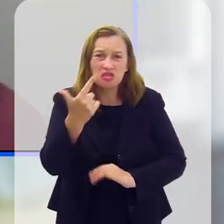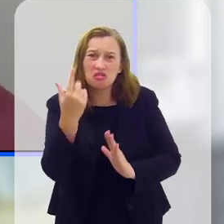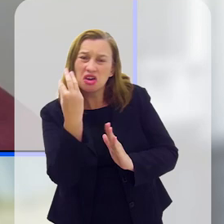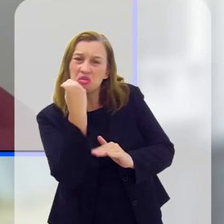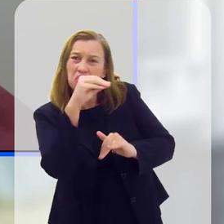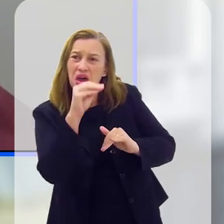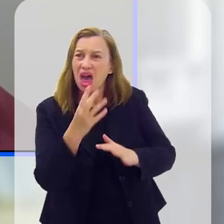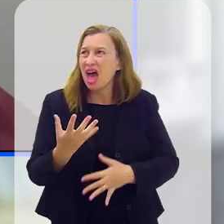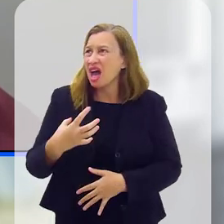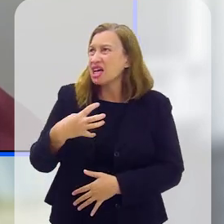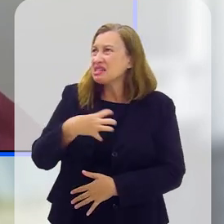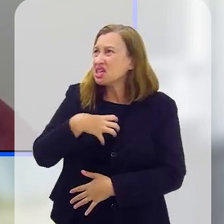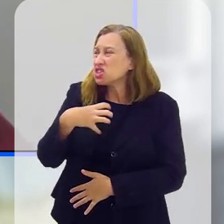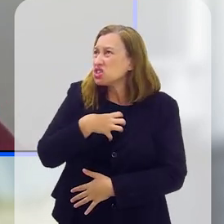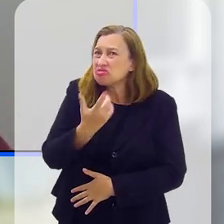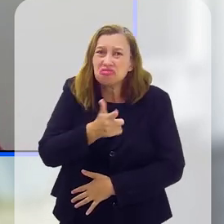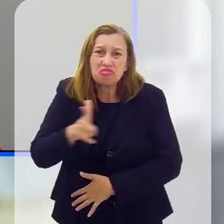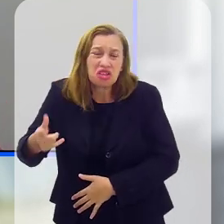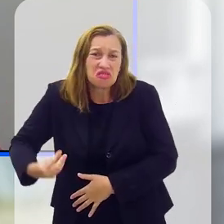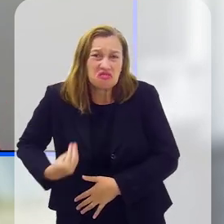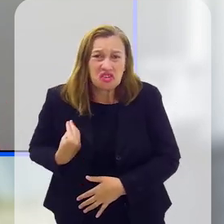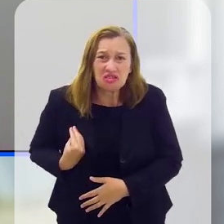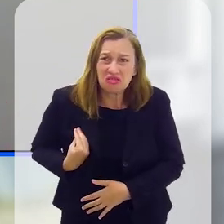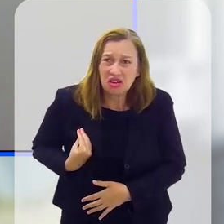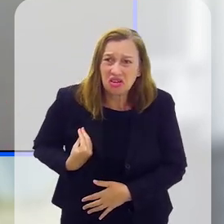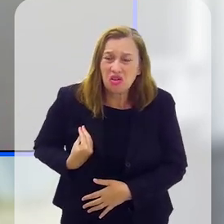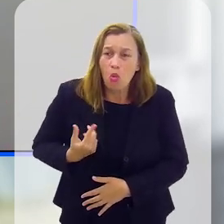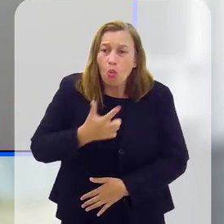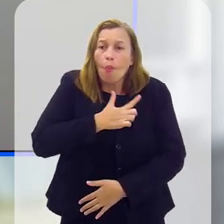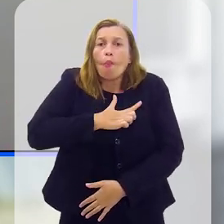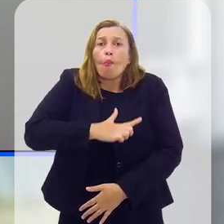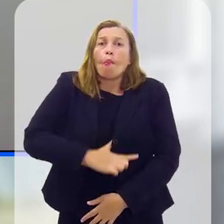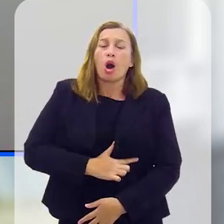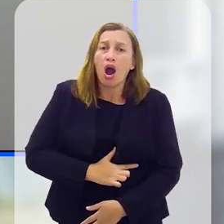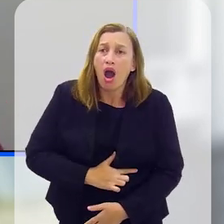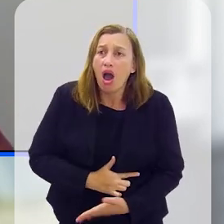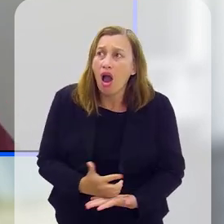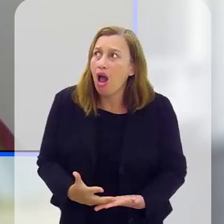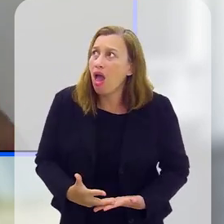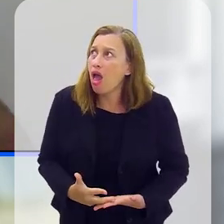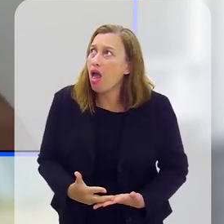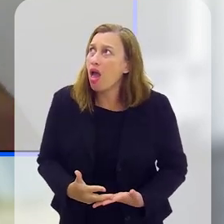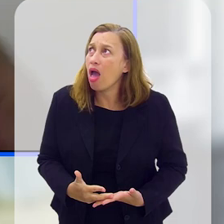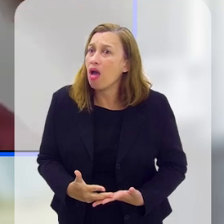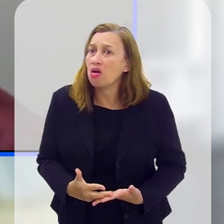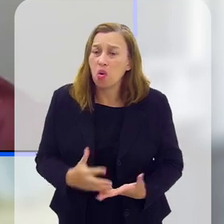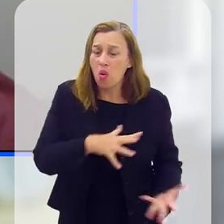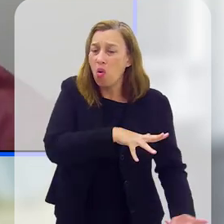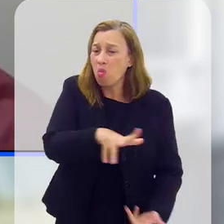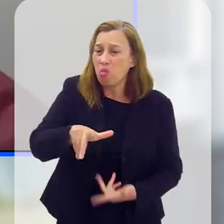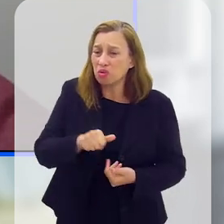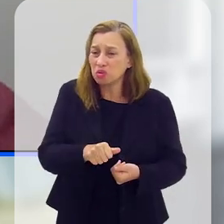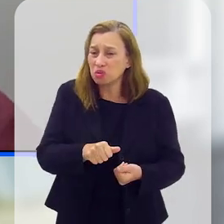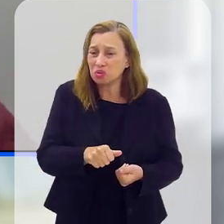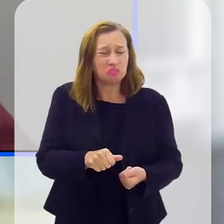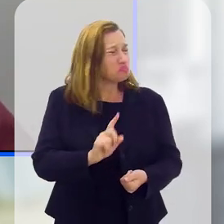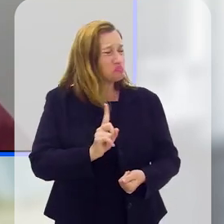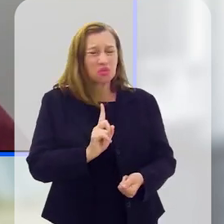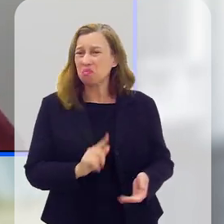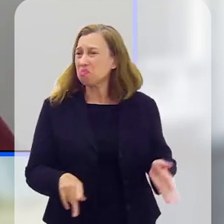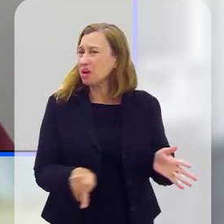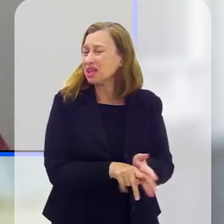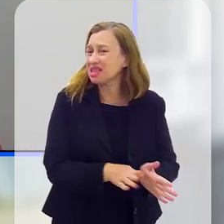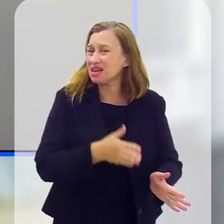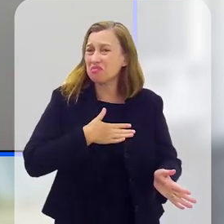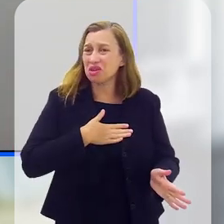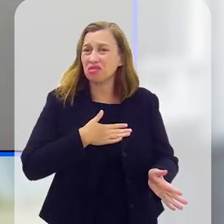A minha vida não tem sentido, é uma que a gente escuta muito. Eu só sinto um vazio, esse mundo não é pra mim, eu